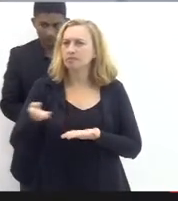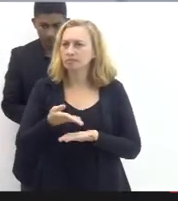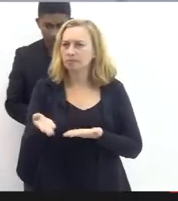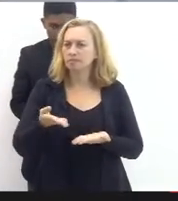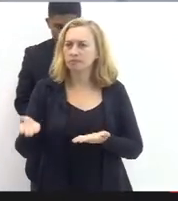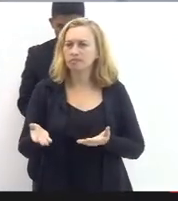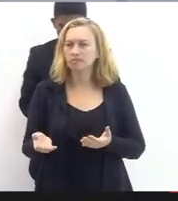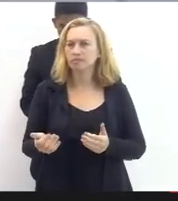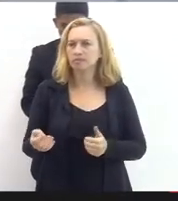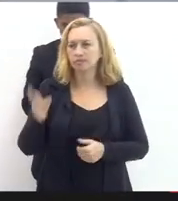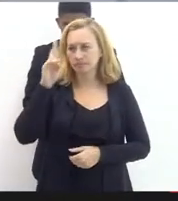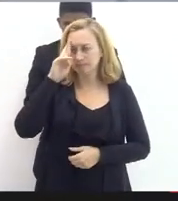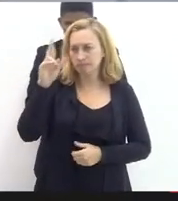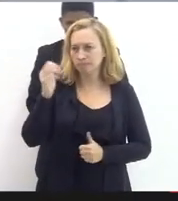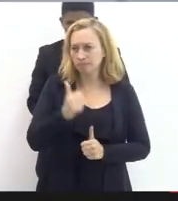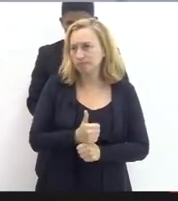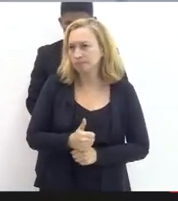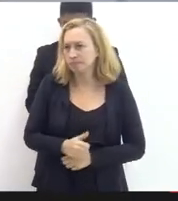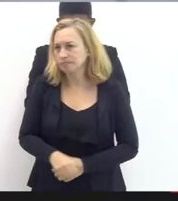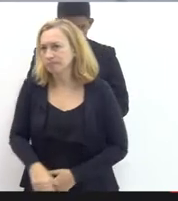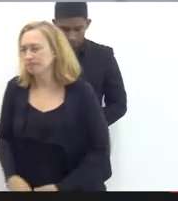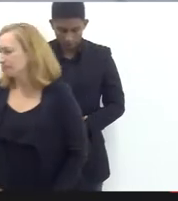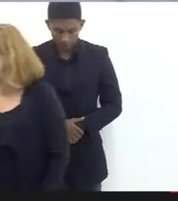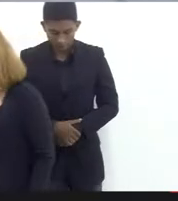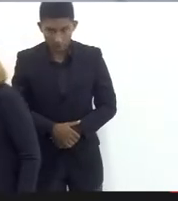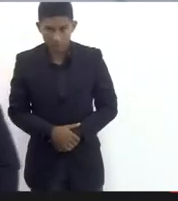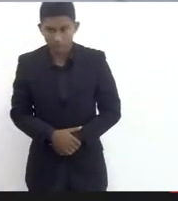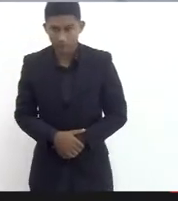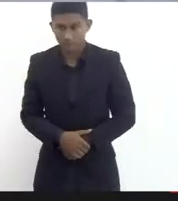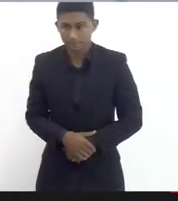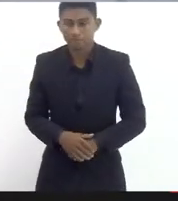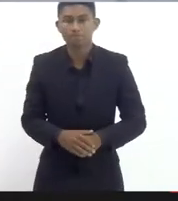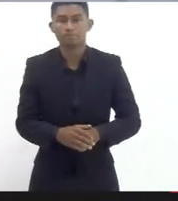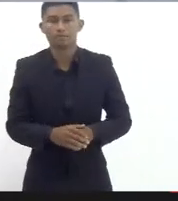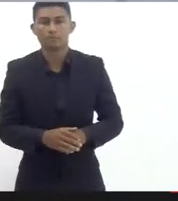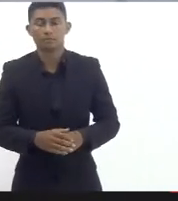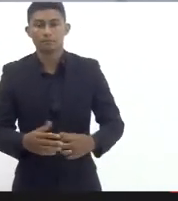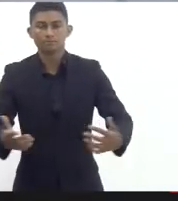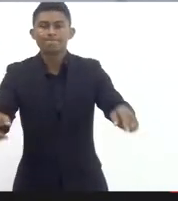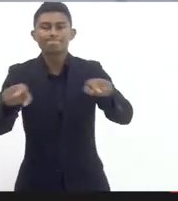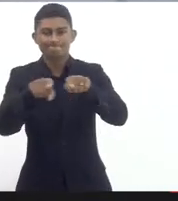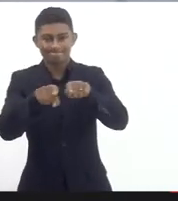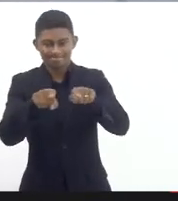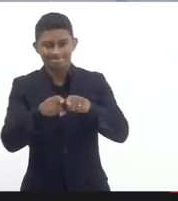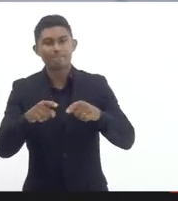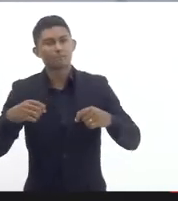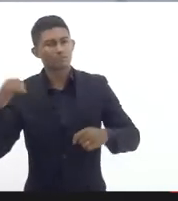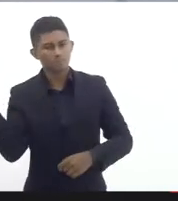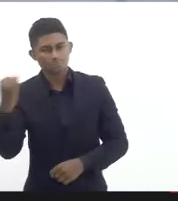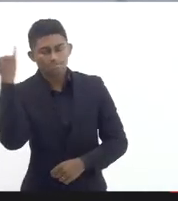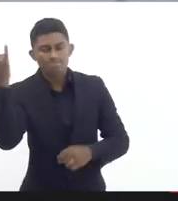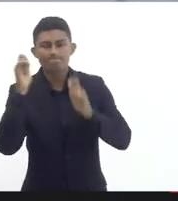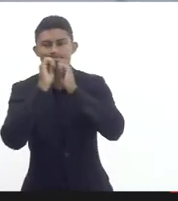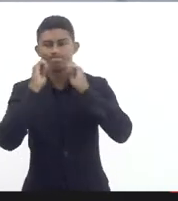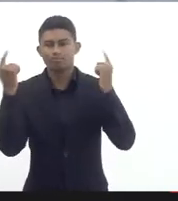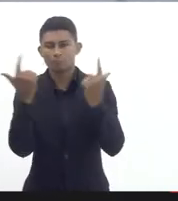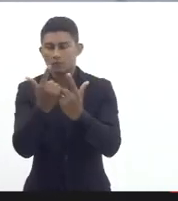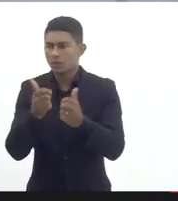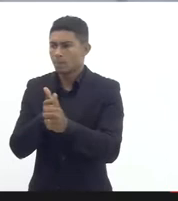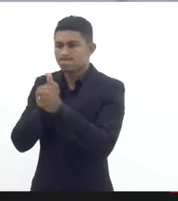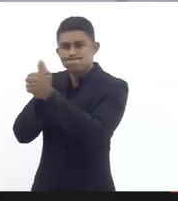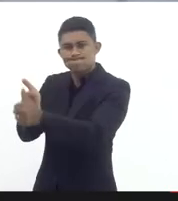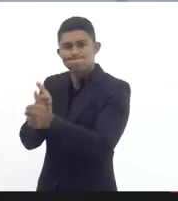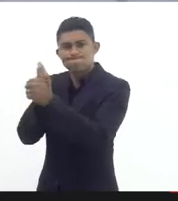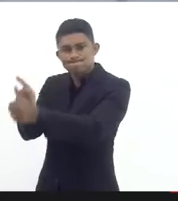eu acho importante o parlamento estar junto também a preocupação tanto do senhor quanto